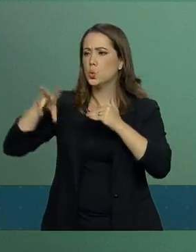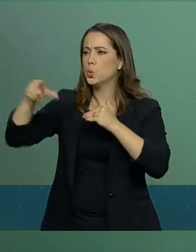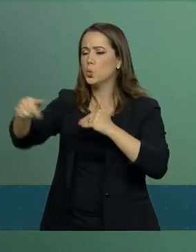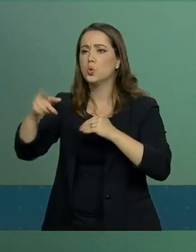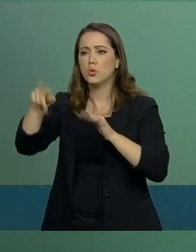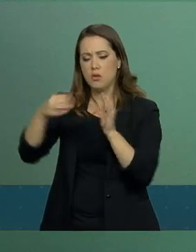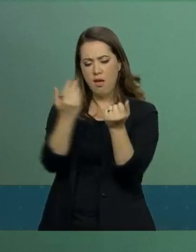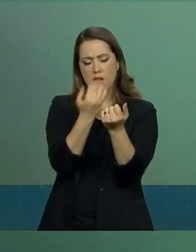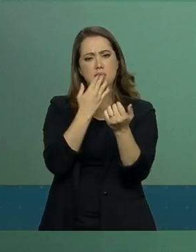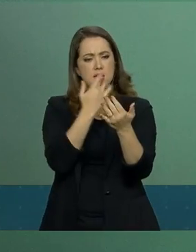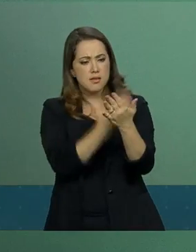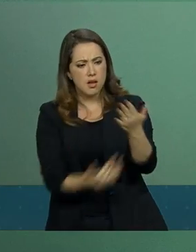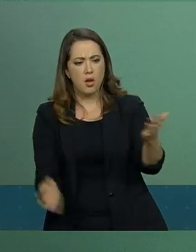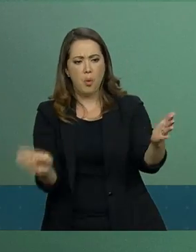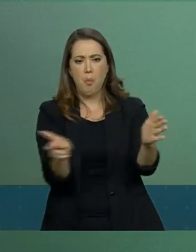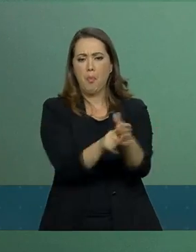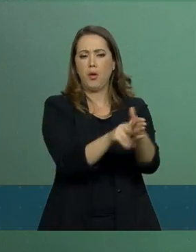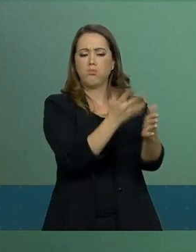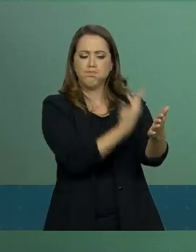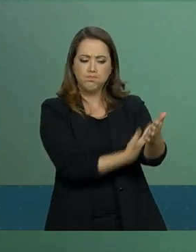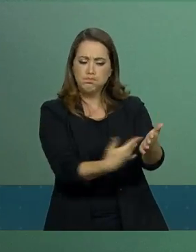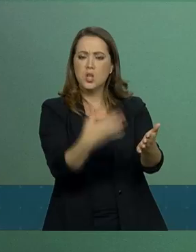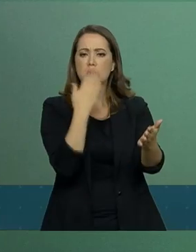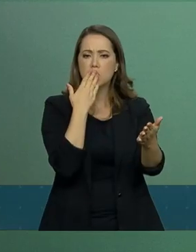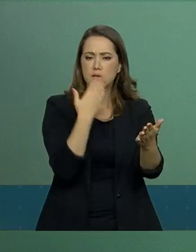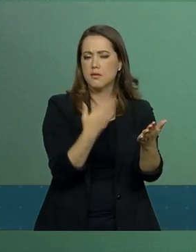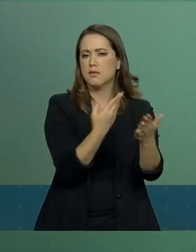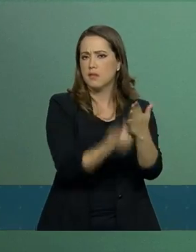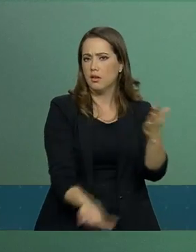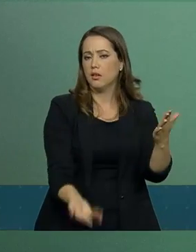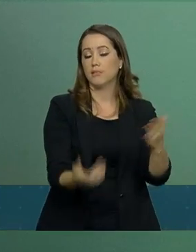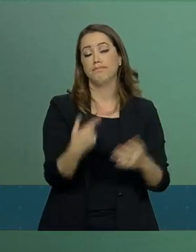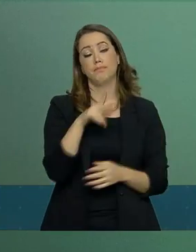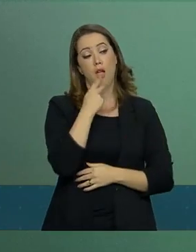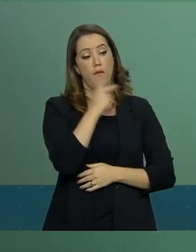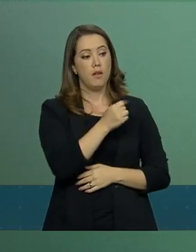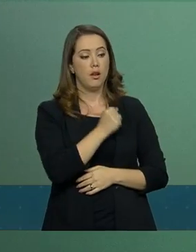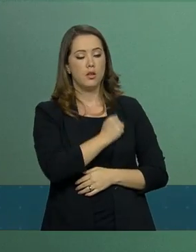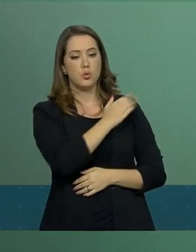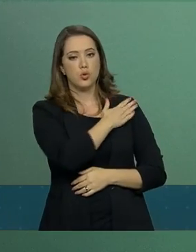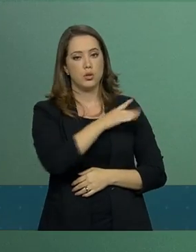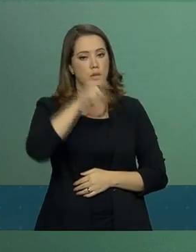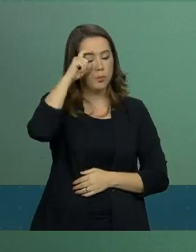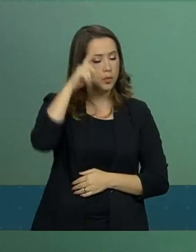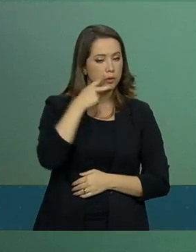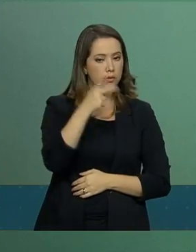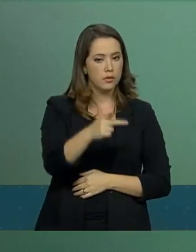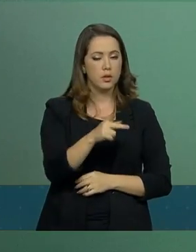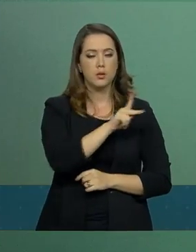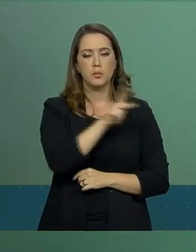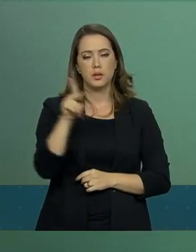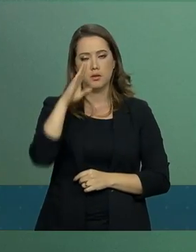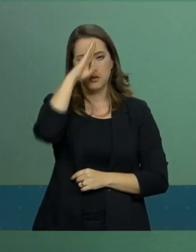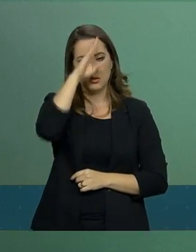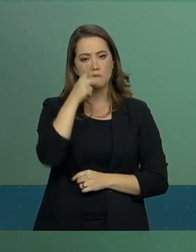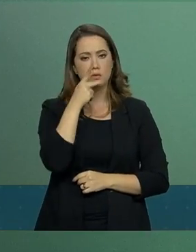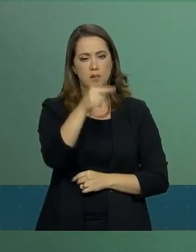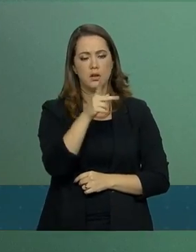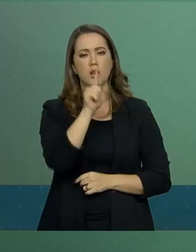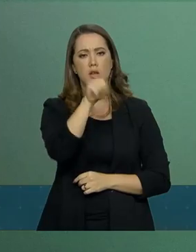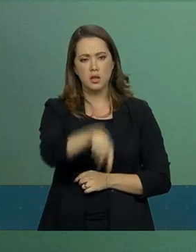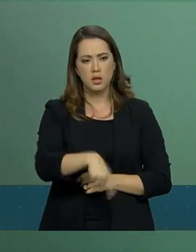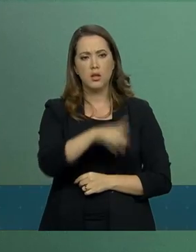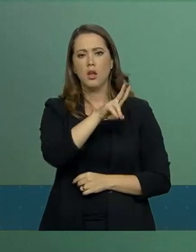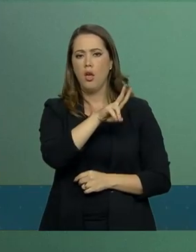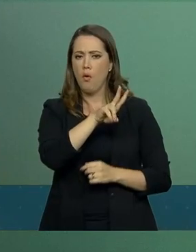É sangue do meu sangue, entre aspas. Em geração ao general Mourão, o presidente destacou que o general é o subcomandante do